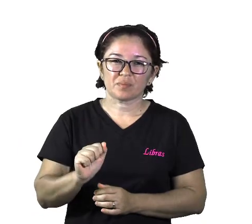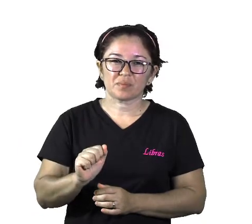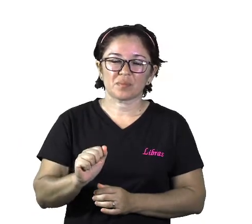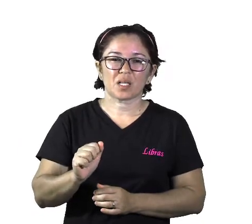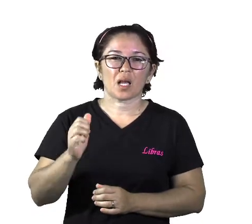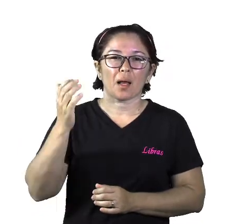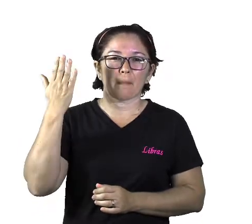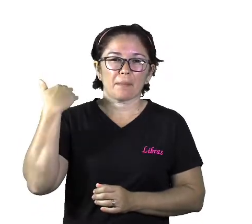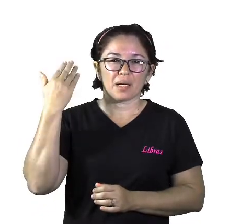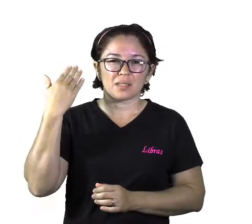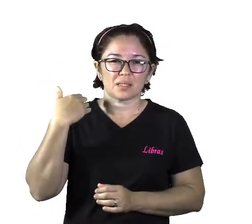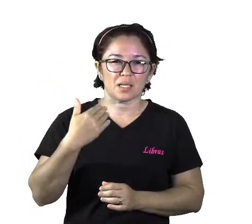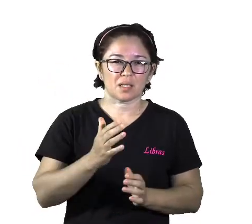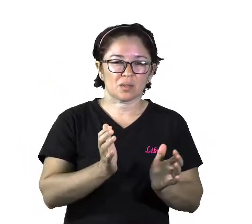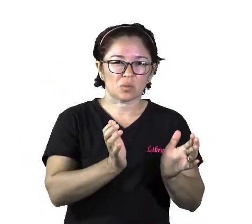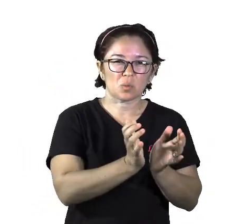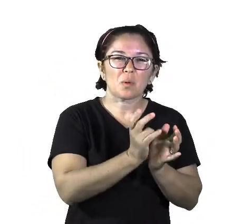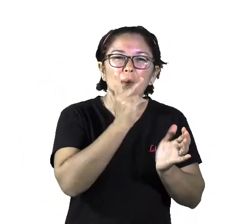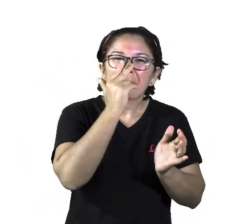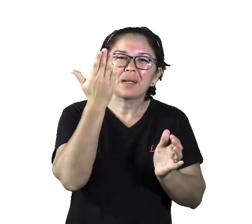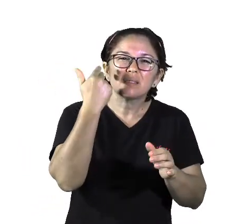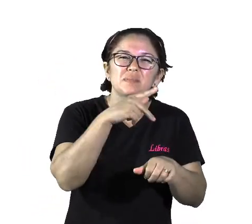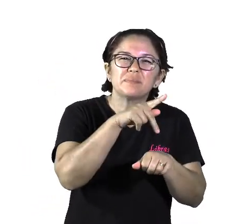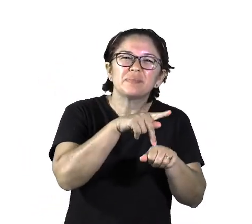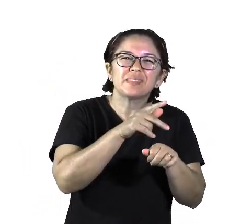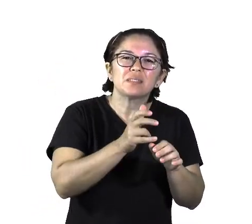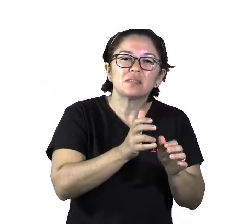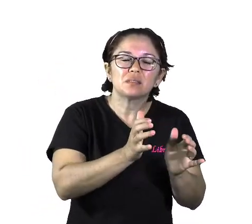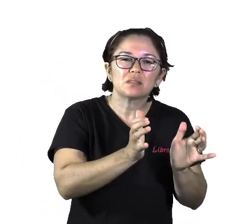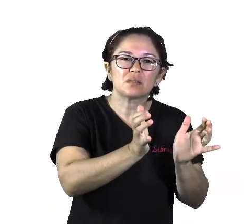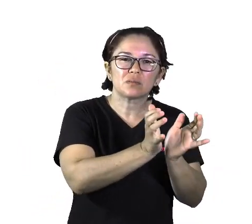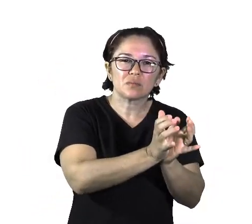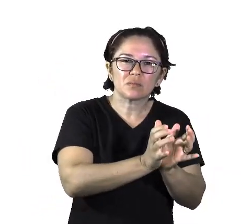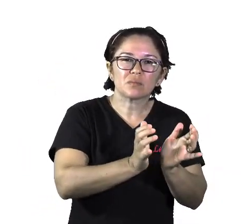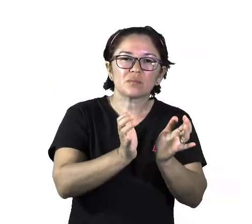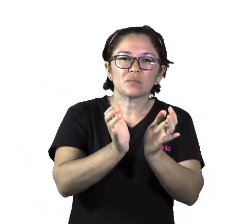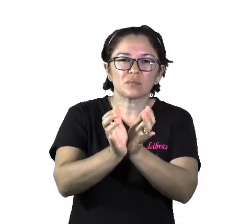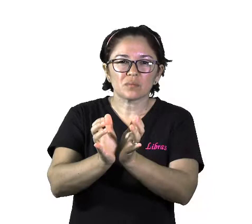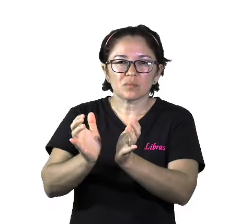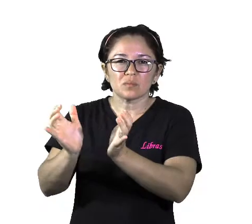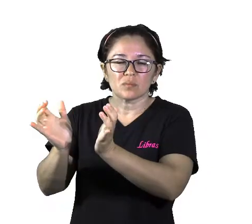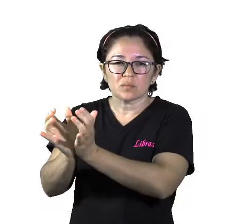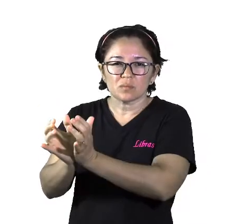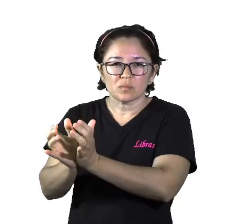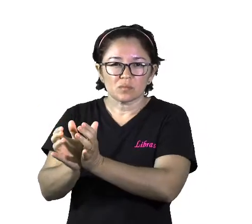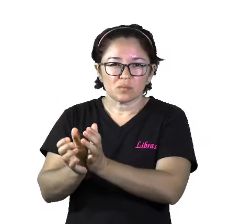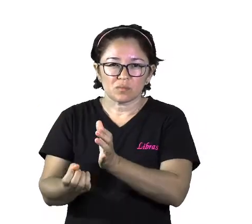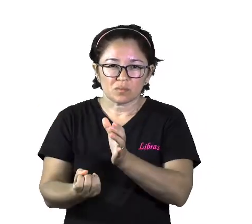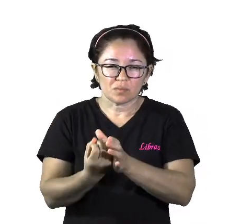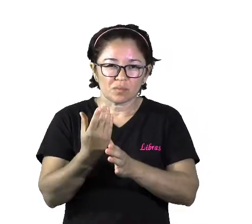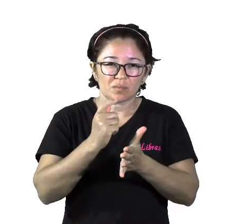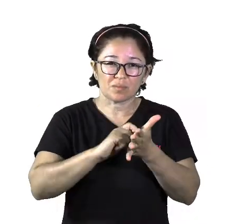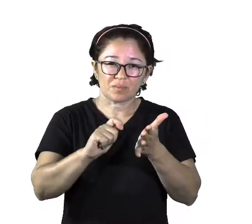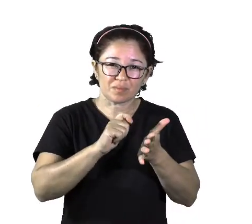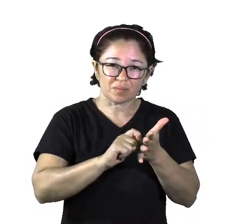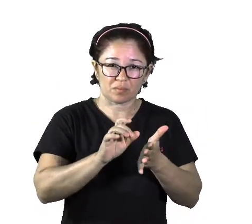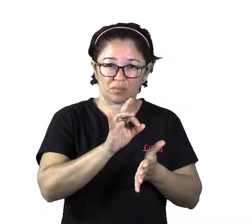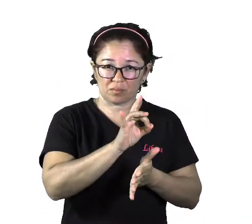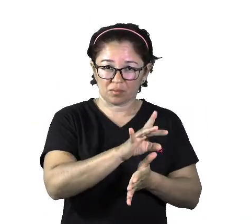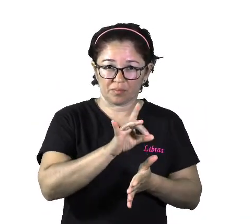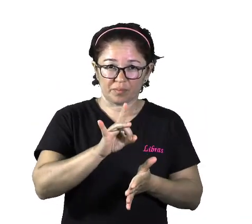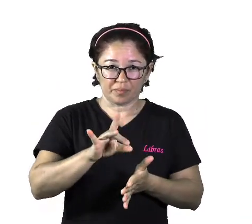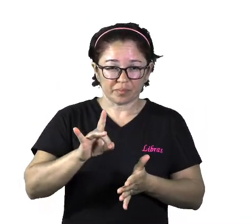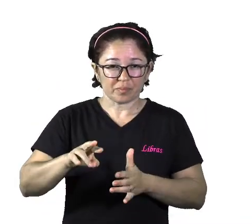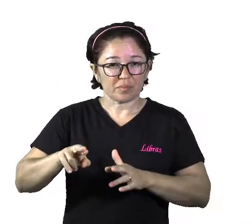desenvolveram diferentes formas de escrita. Além de aprimorar a comunicação, a escrita